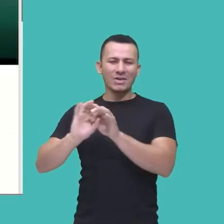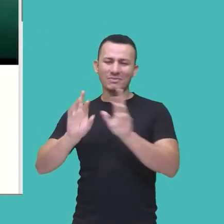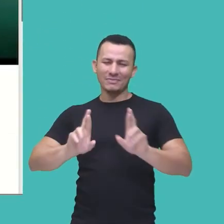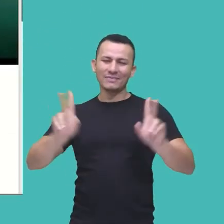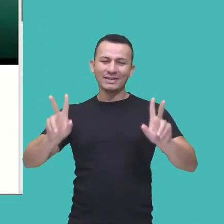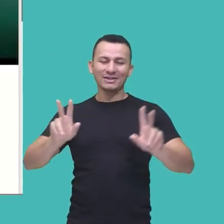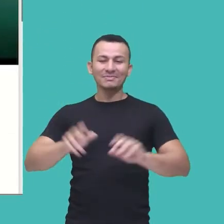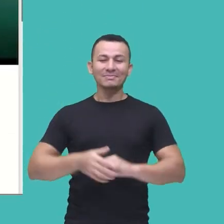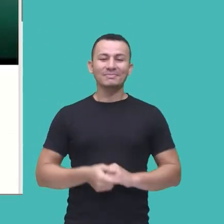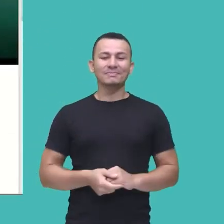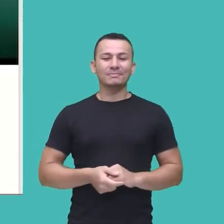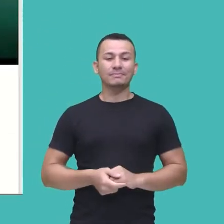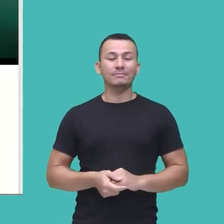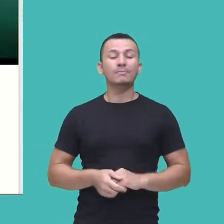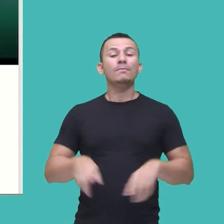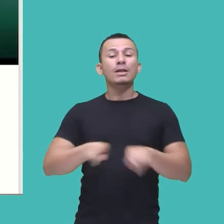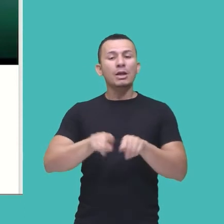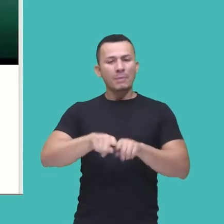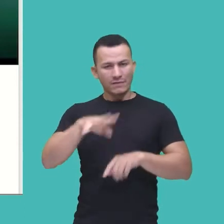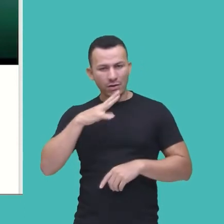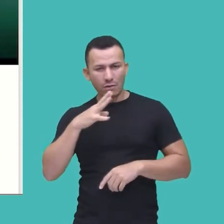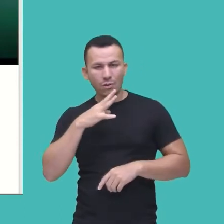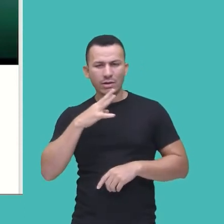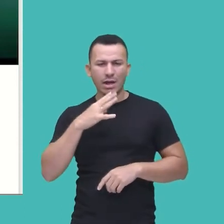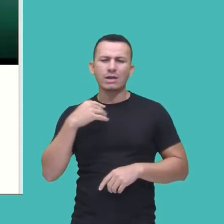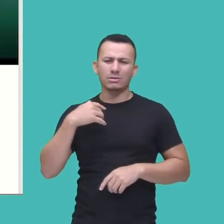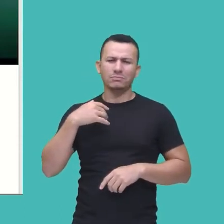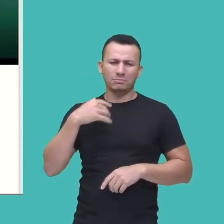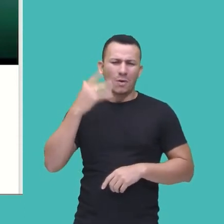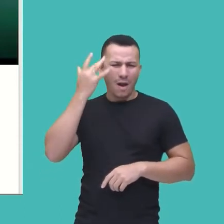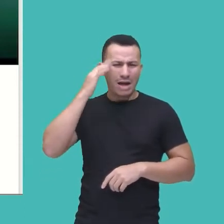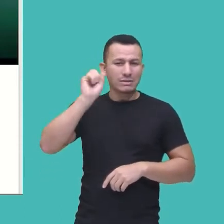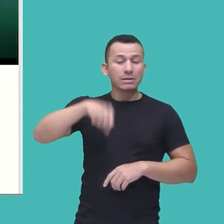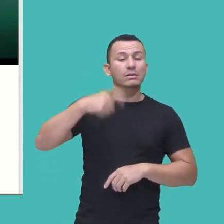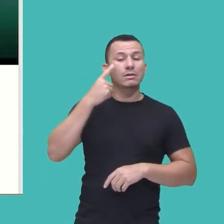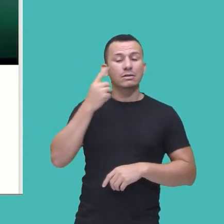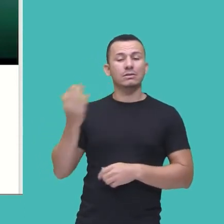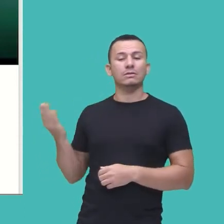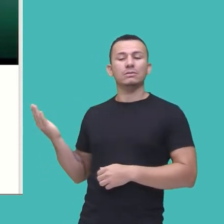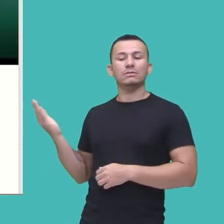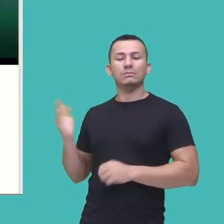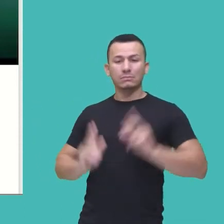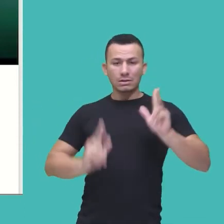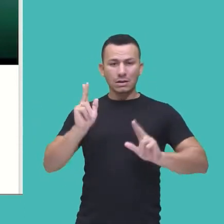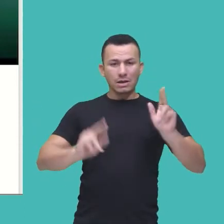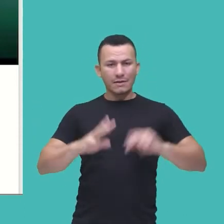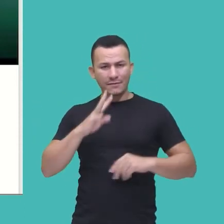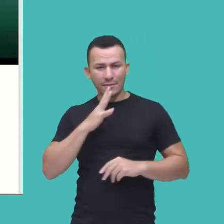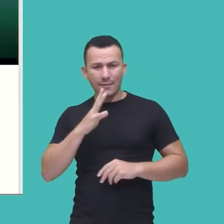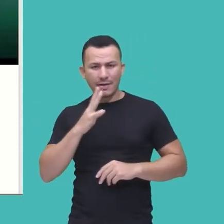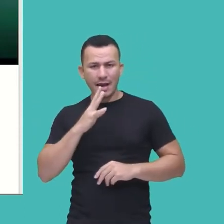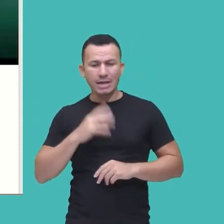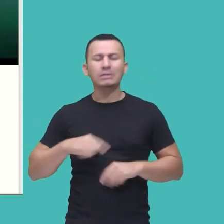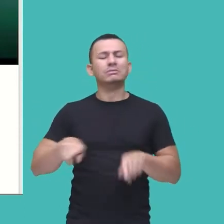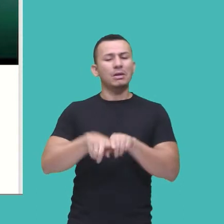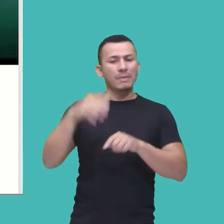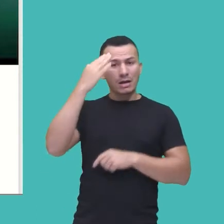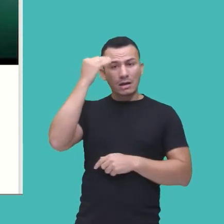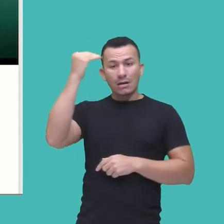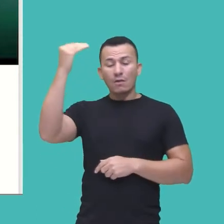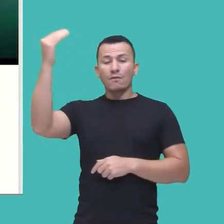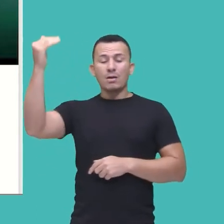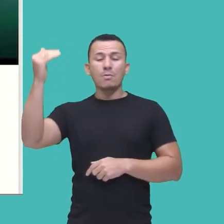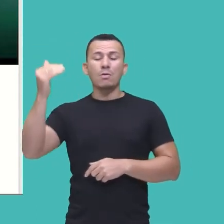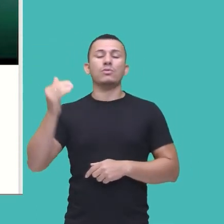Outra série que acredito que vocês já tenham visualizado, que é Stranger Things e essa série é um clássico, ela traz um remake, uma